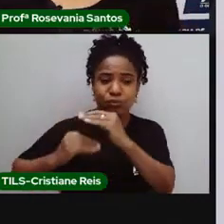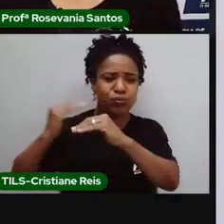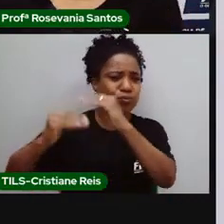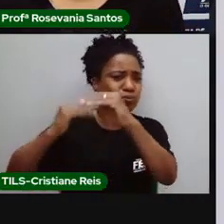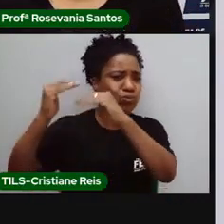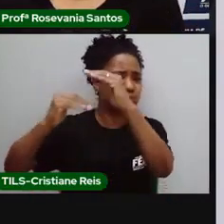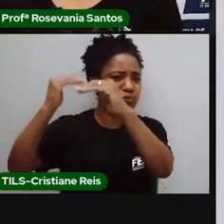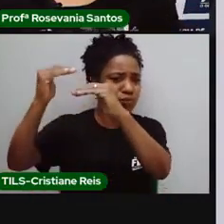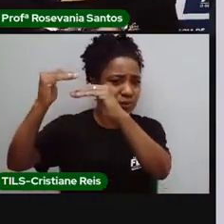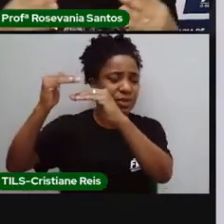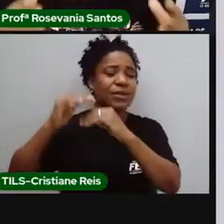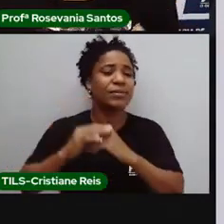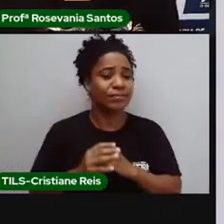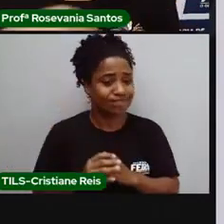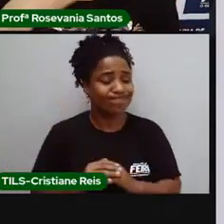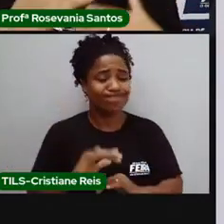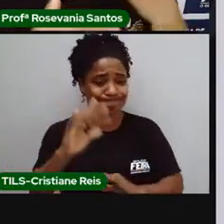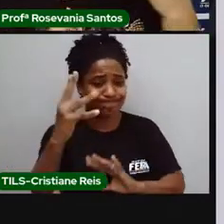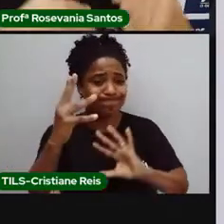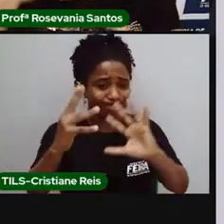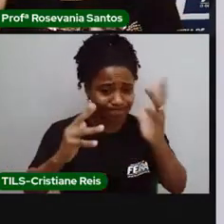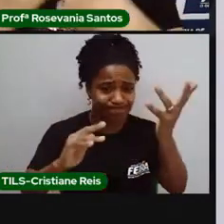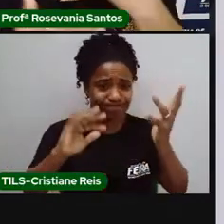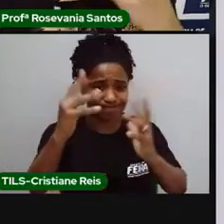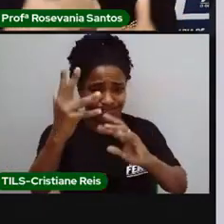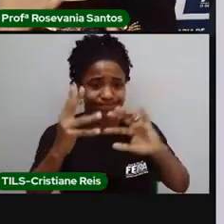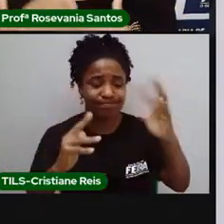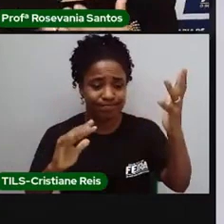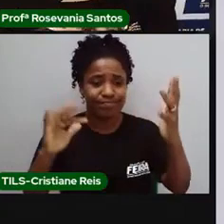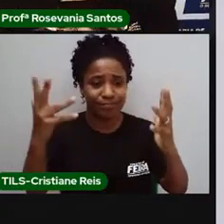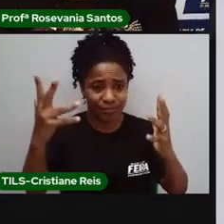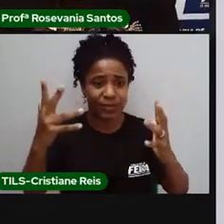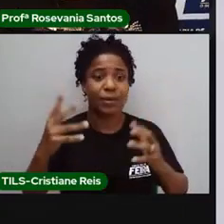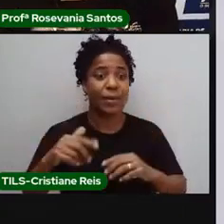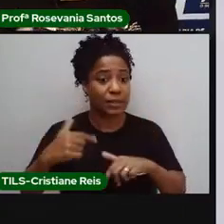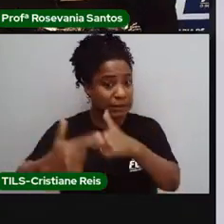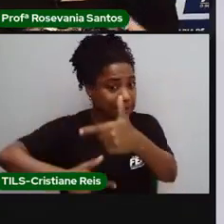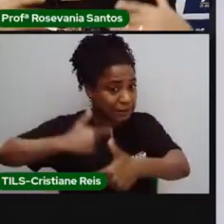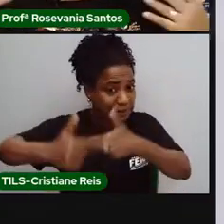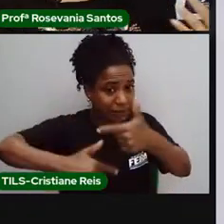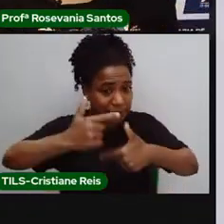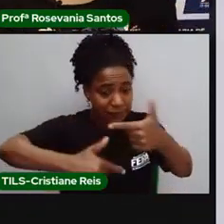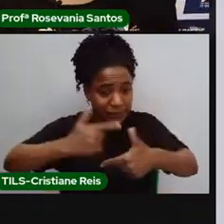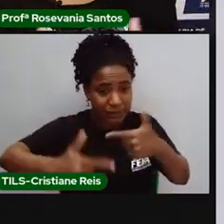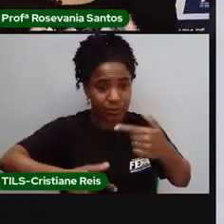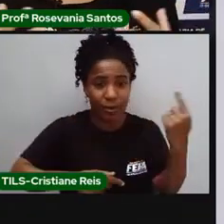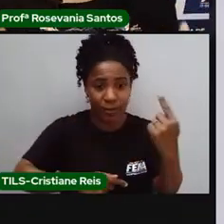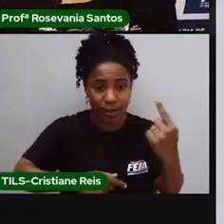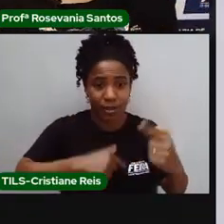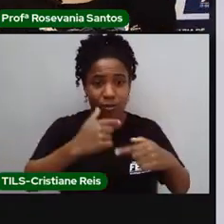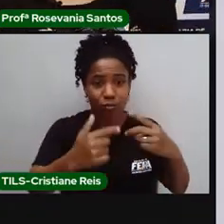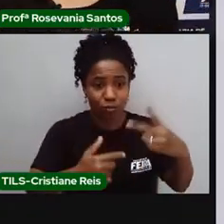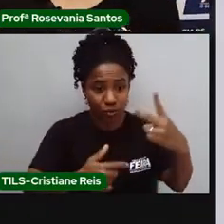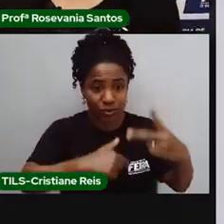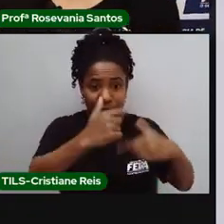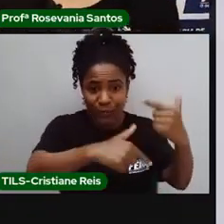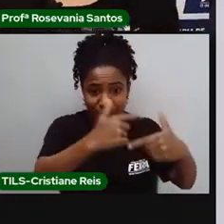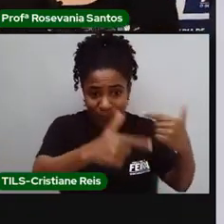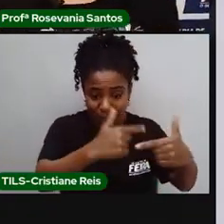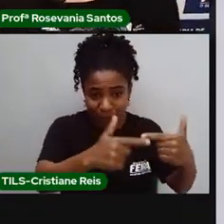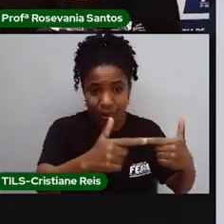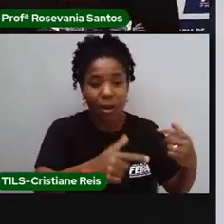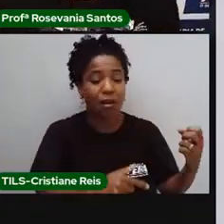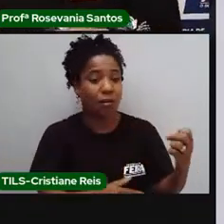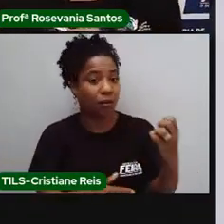diversas consequências para que isso funcione. Se faltam muitas mercadorias nesse setor